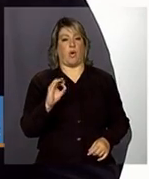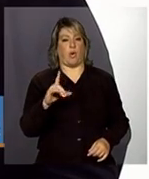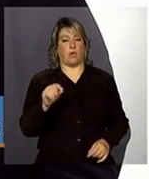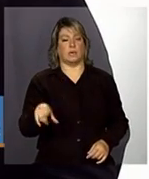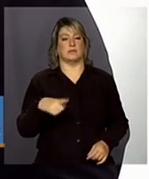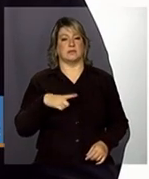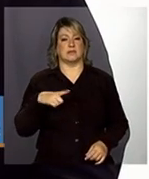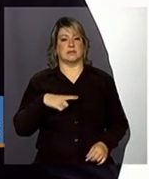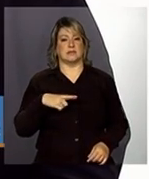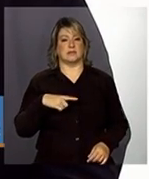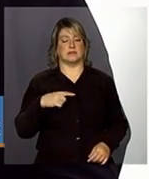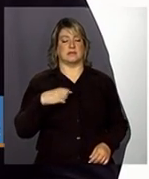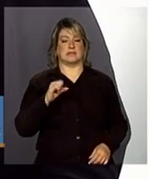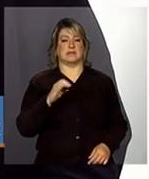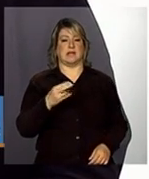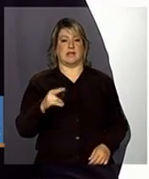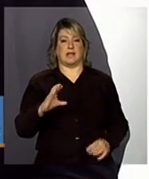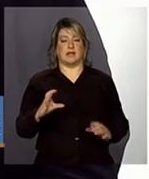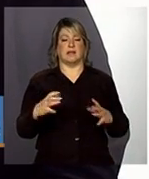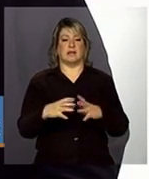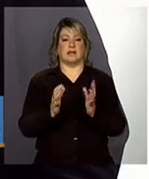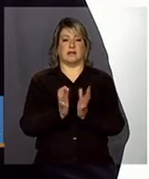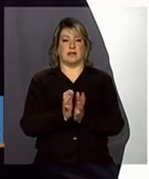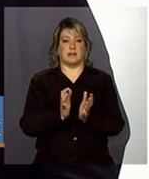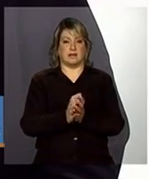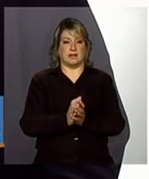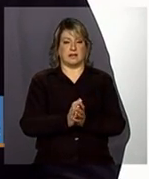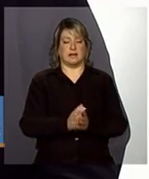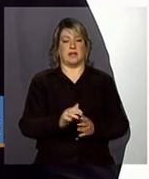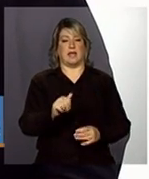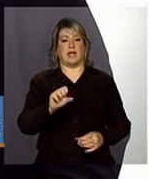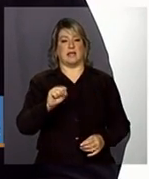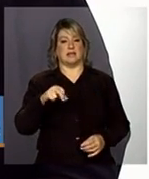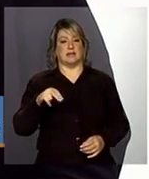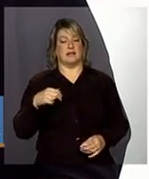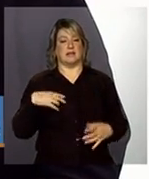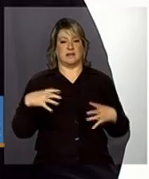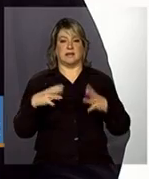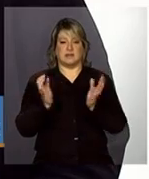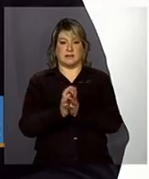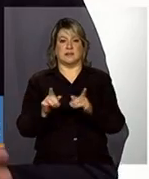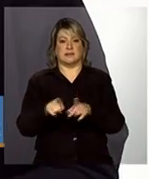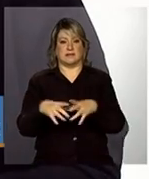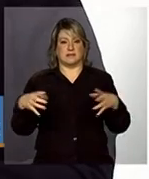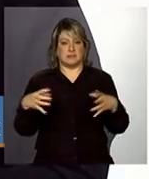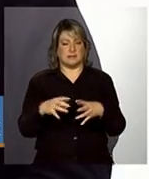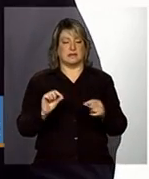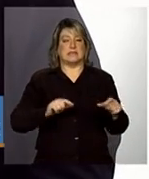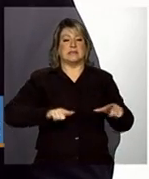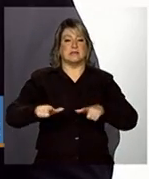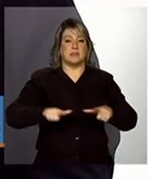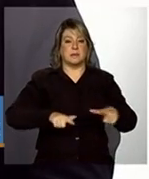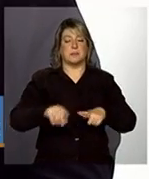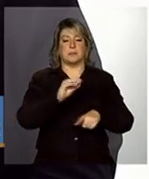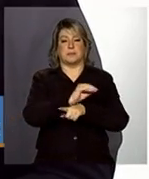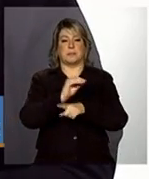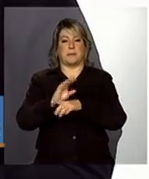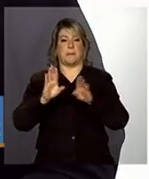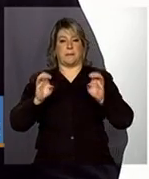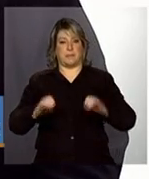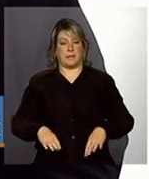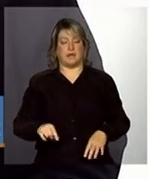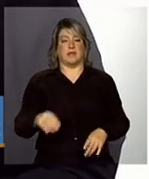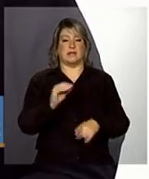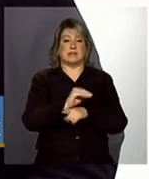SENAR, que é a SNAS, um protocolo chamado protocolo de gestão de serviços e benefícios. A